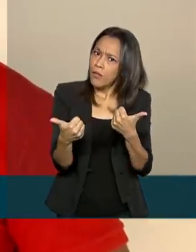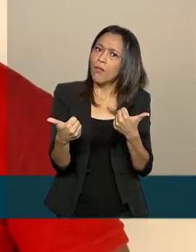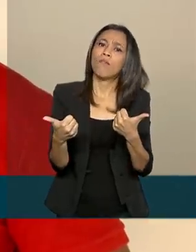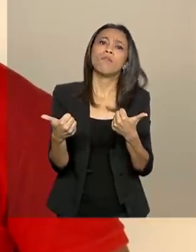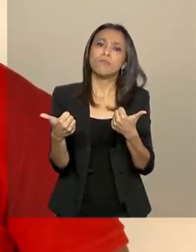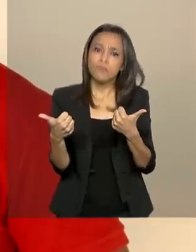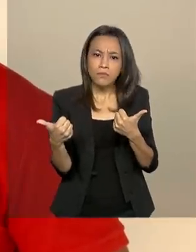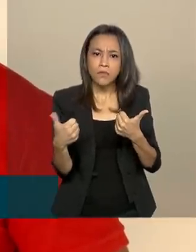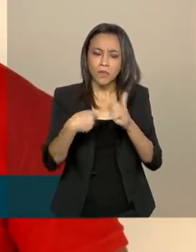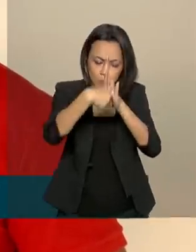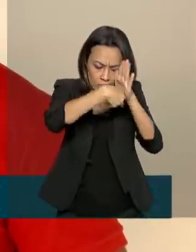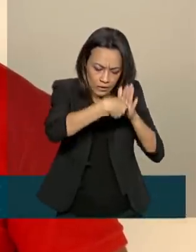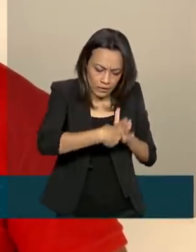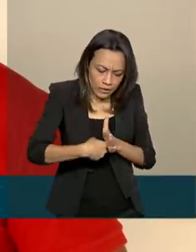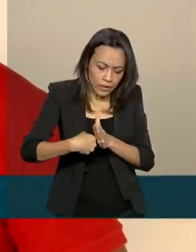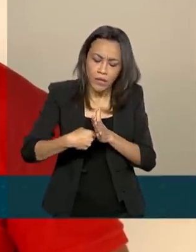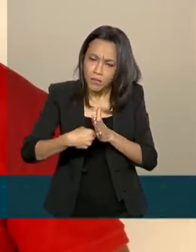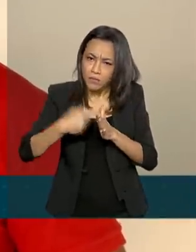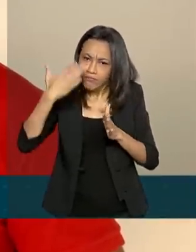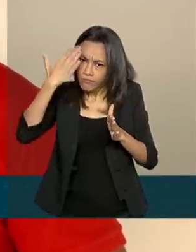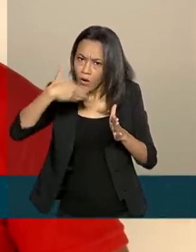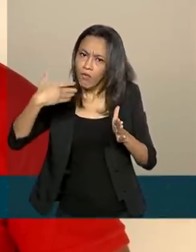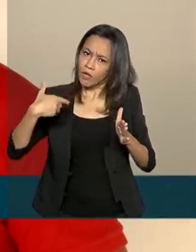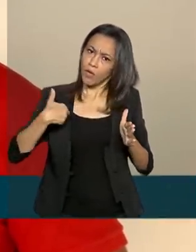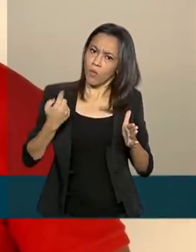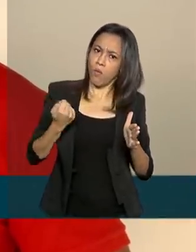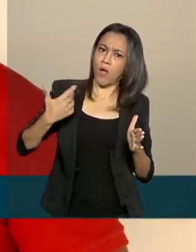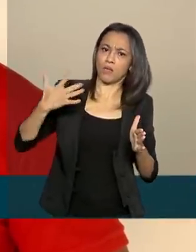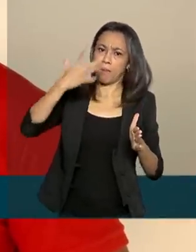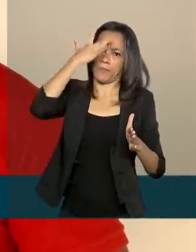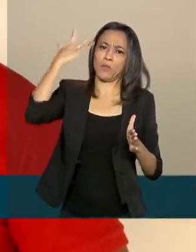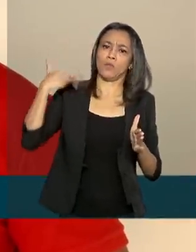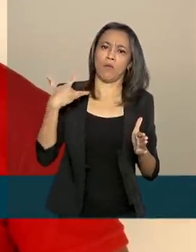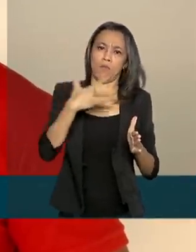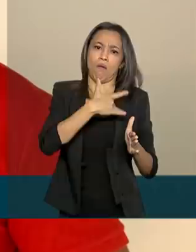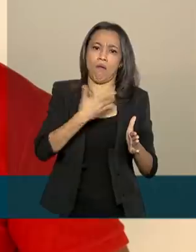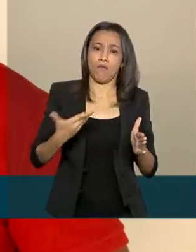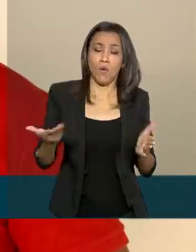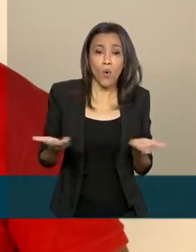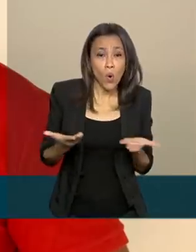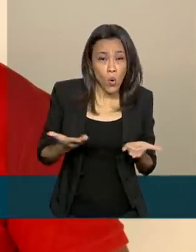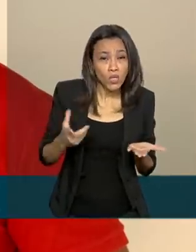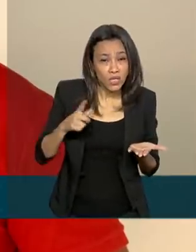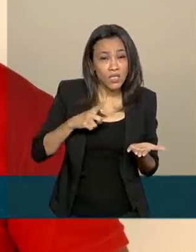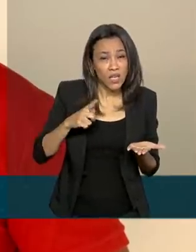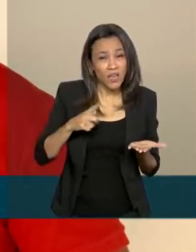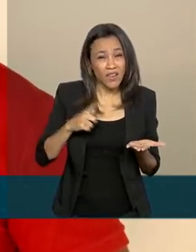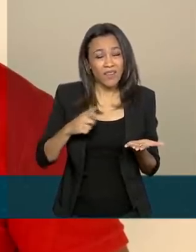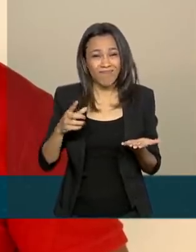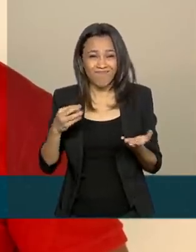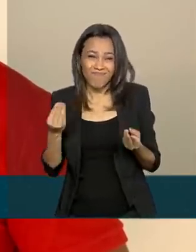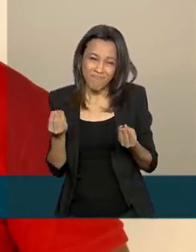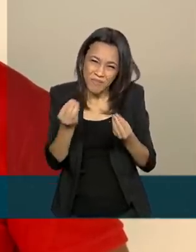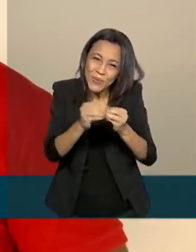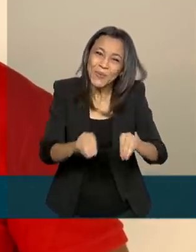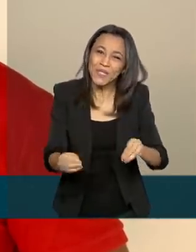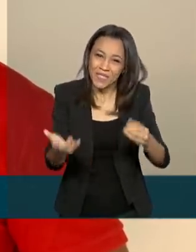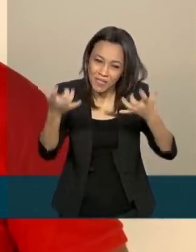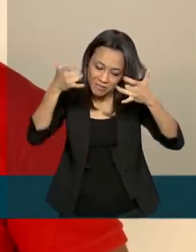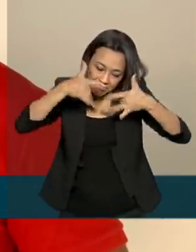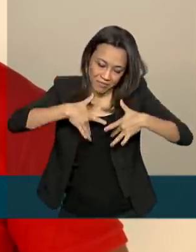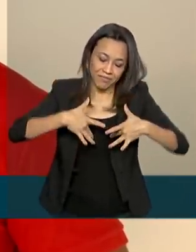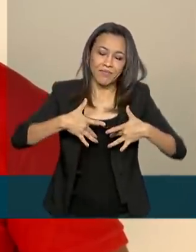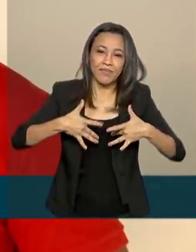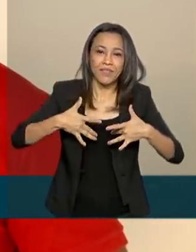estão de uma pessoa saudável, né? Hoje eu convivo apenas com as sequelas dessa doença, sequelas de